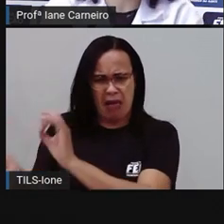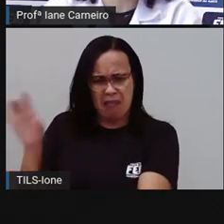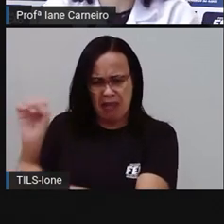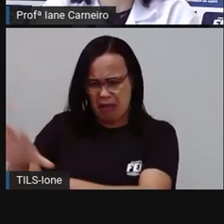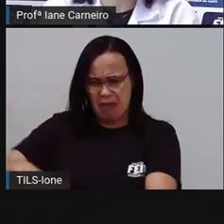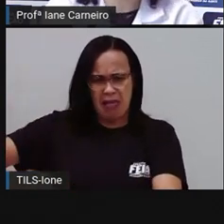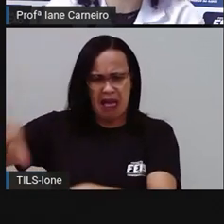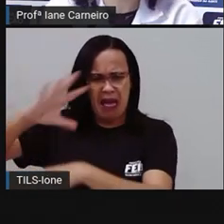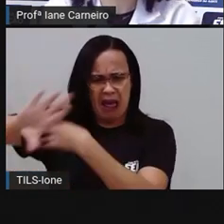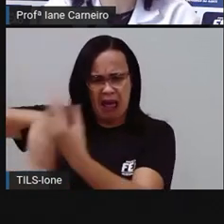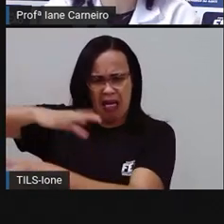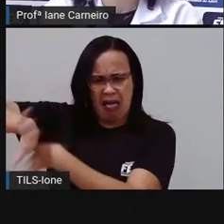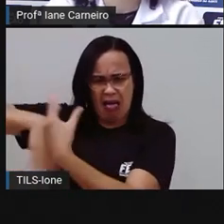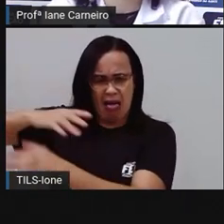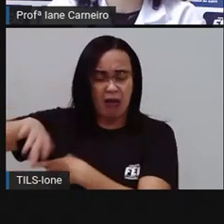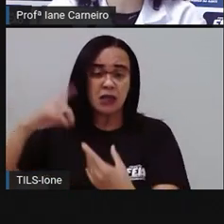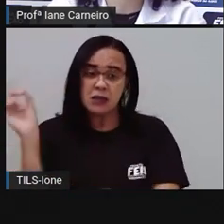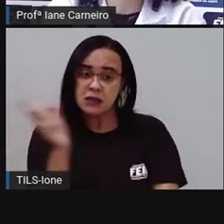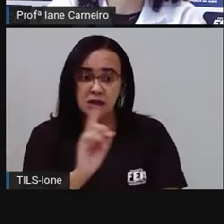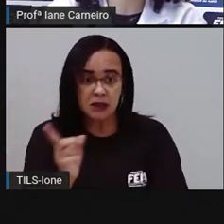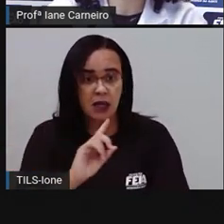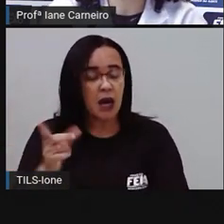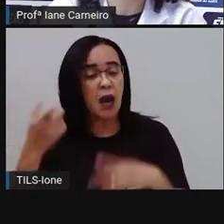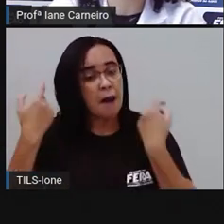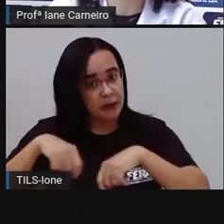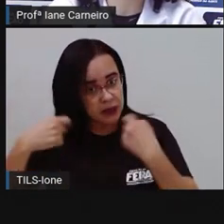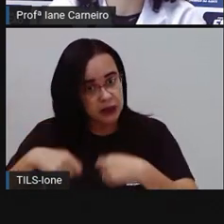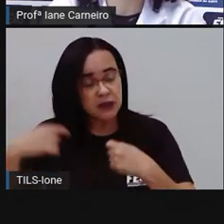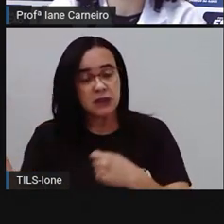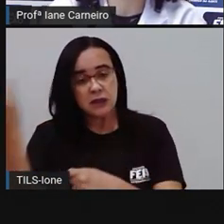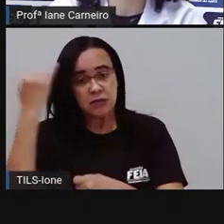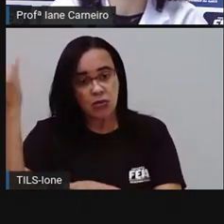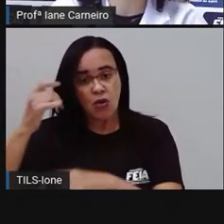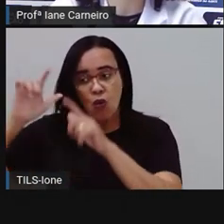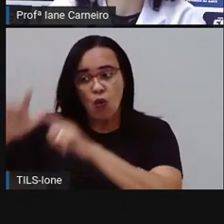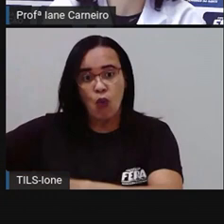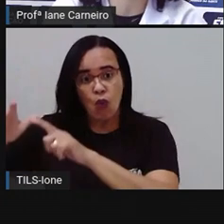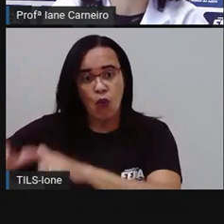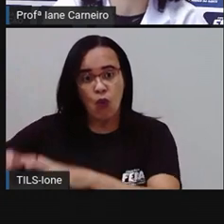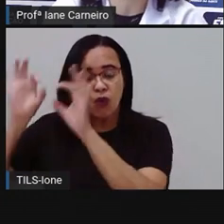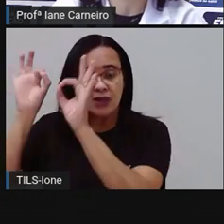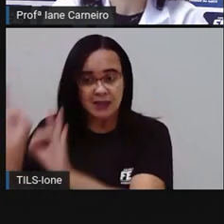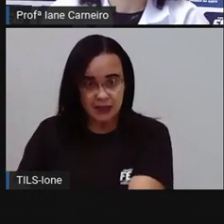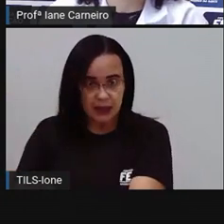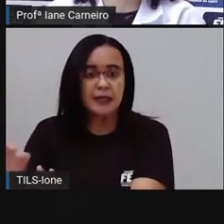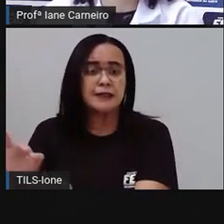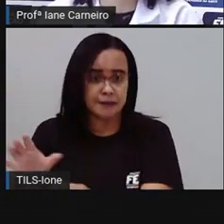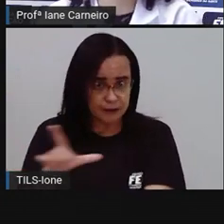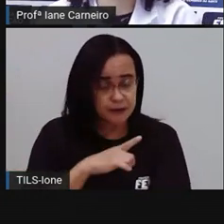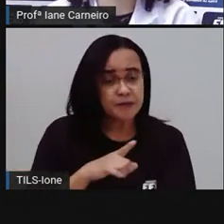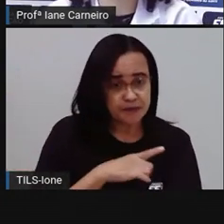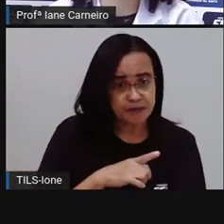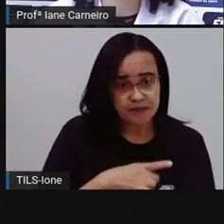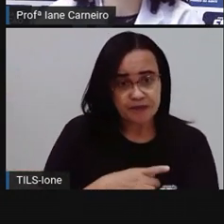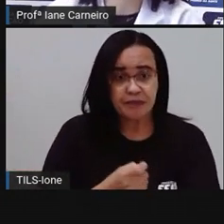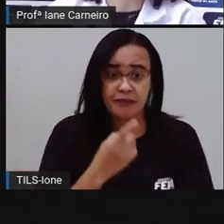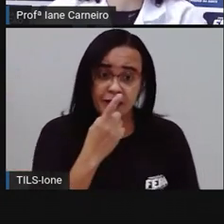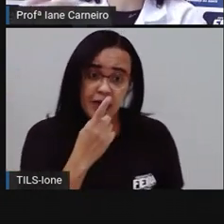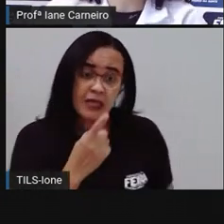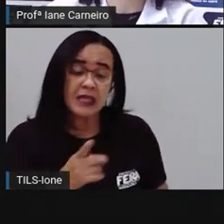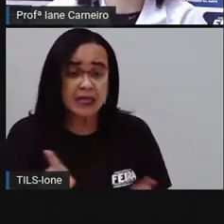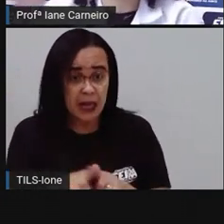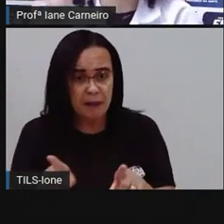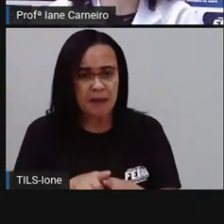Descartando corretamente, não é de qualquer forma, né? E é até interessante a Pró falar isso com vocês, de que a gente não pode jogar restos de remédio na